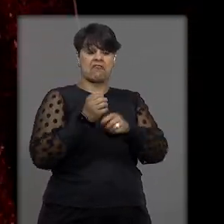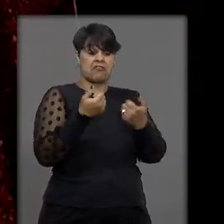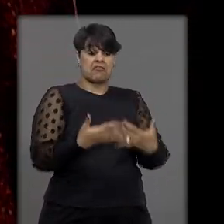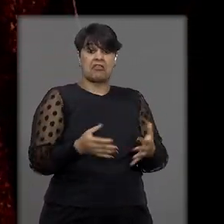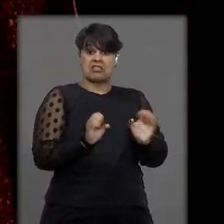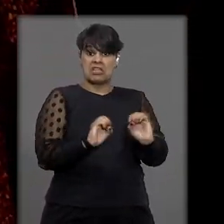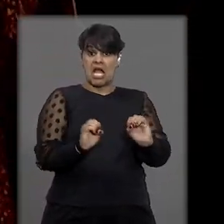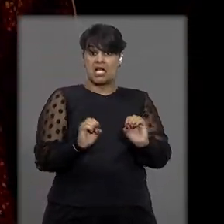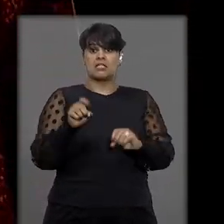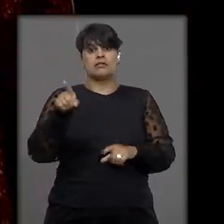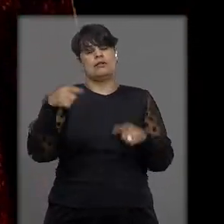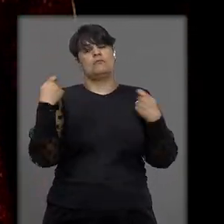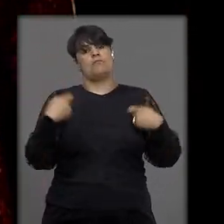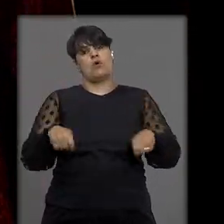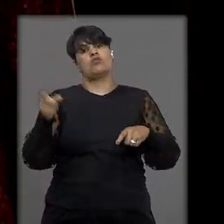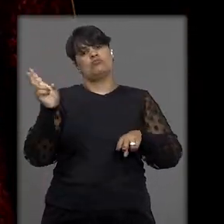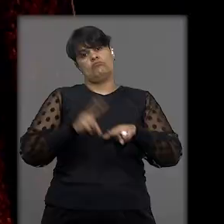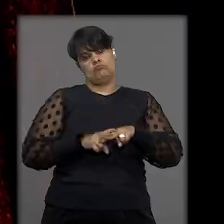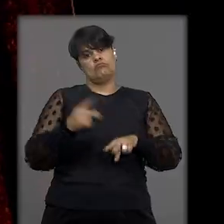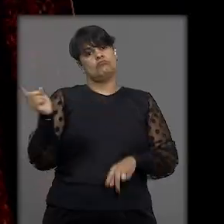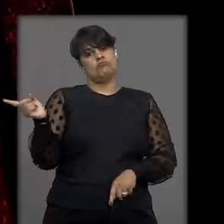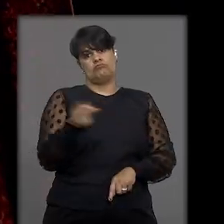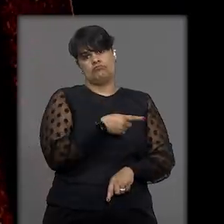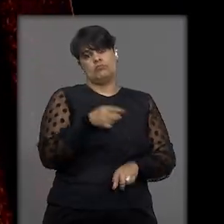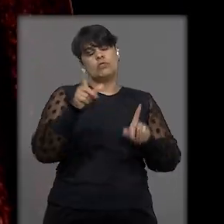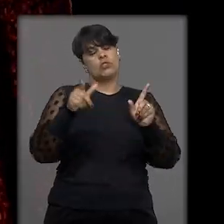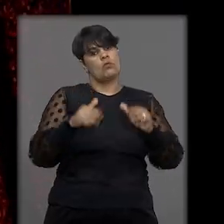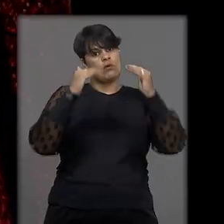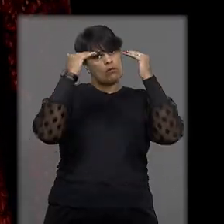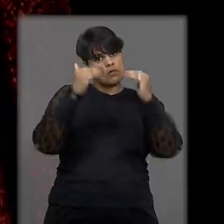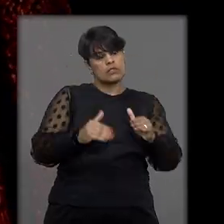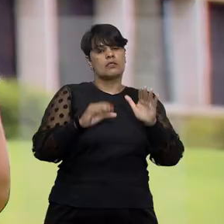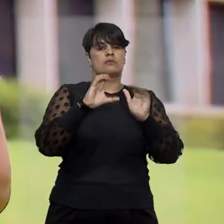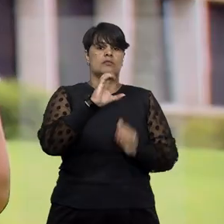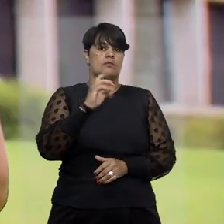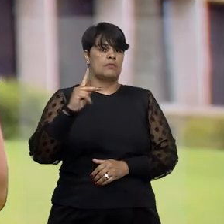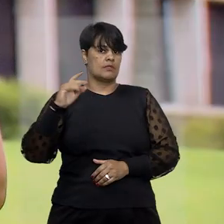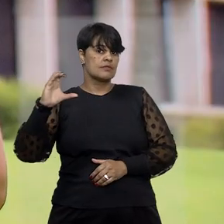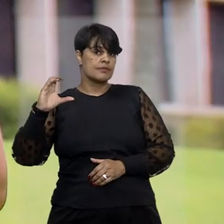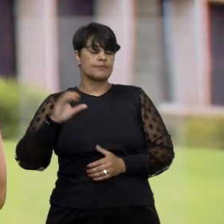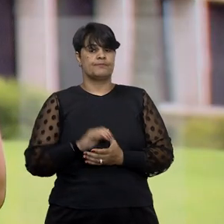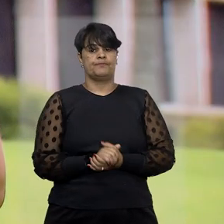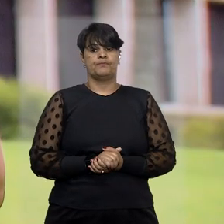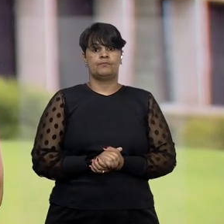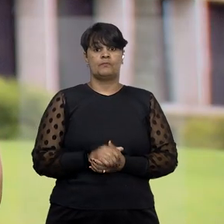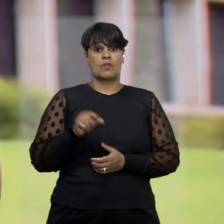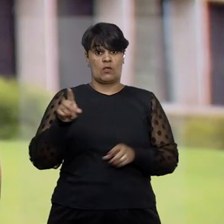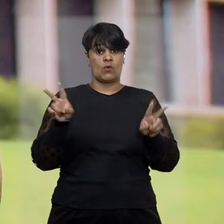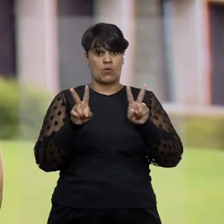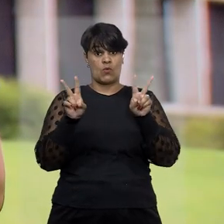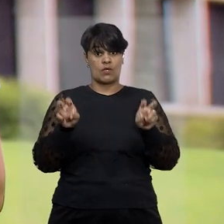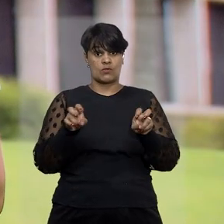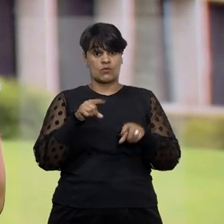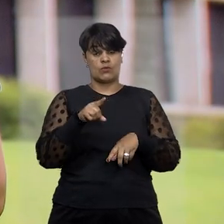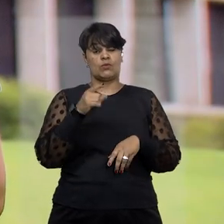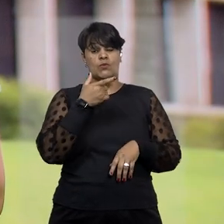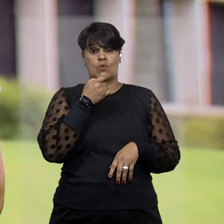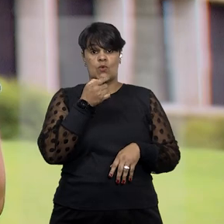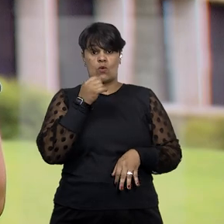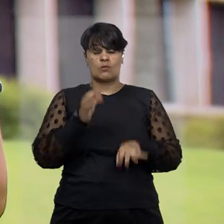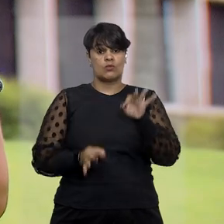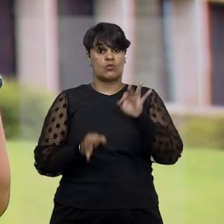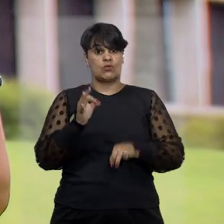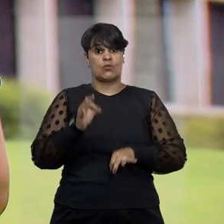decretada sua revelia, como estabelecido pelo Código de Processo Civil. No caso julgado, o juízo de primeiro grau, após